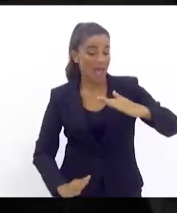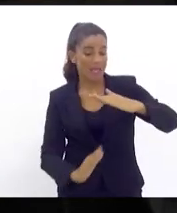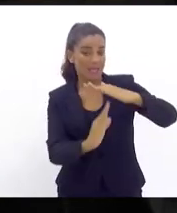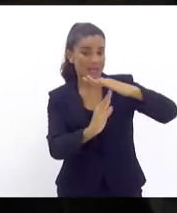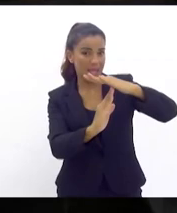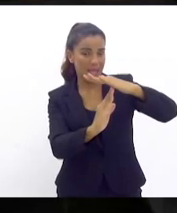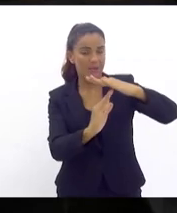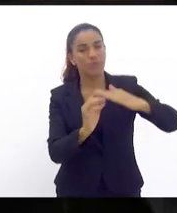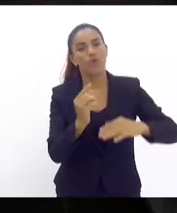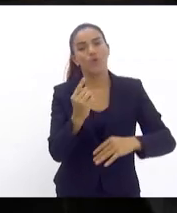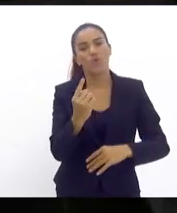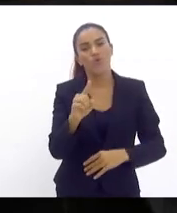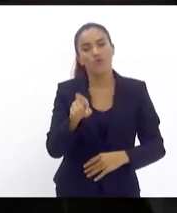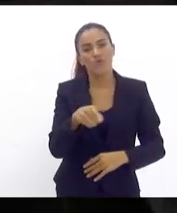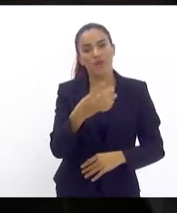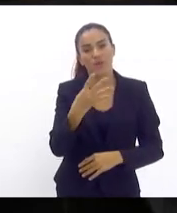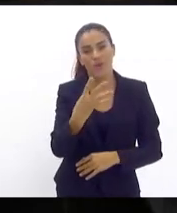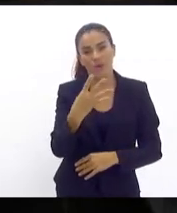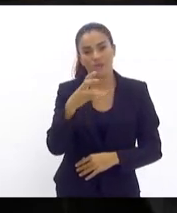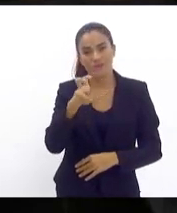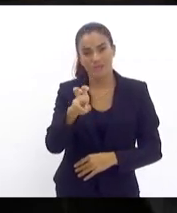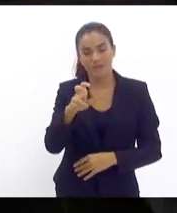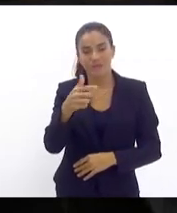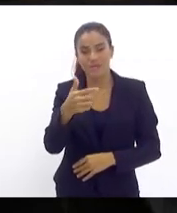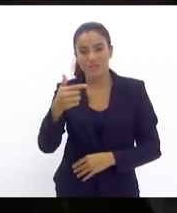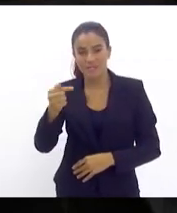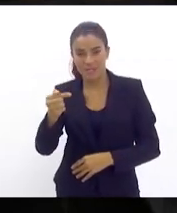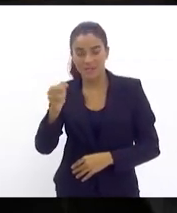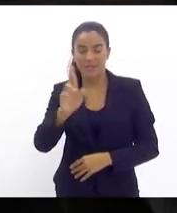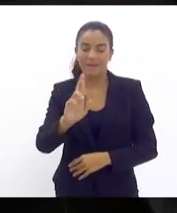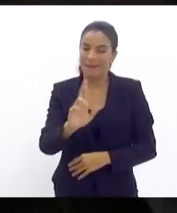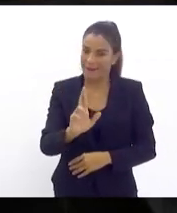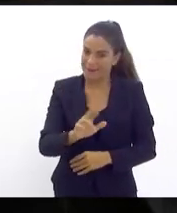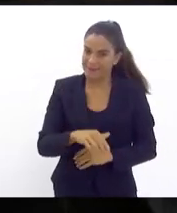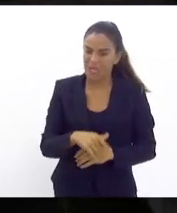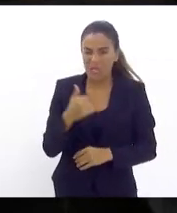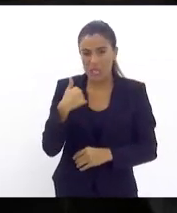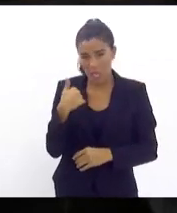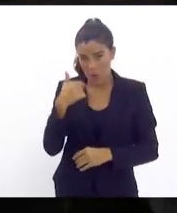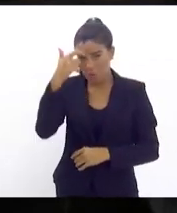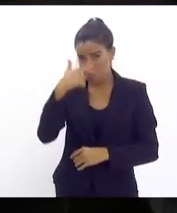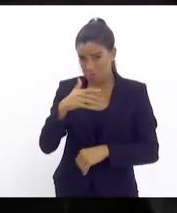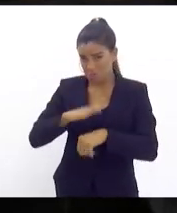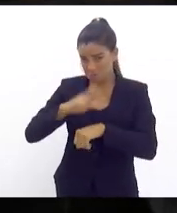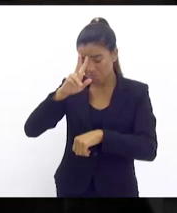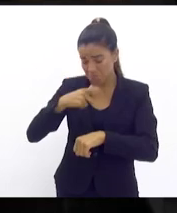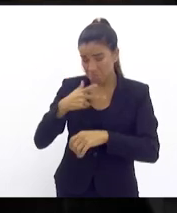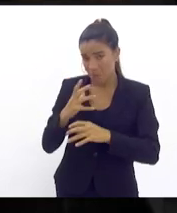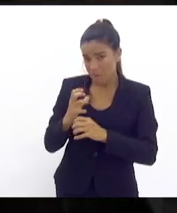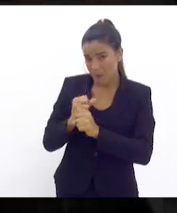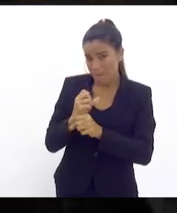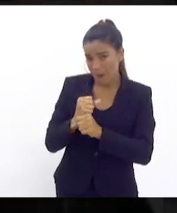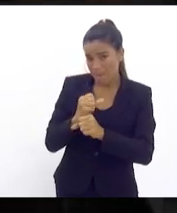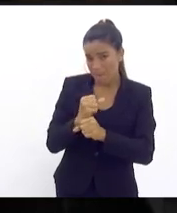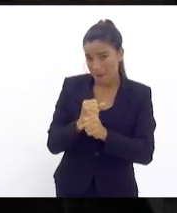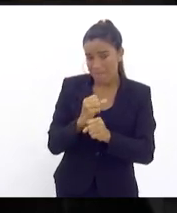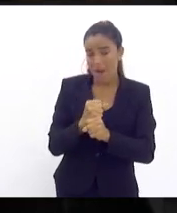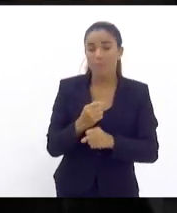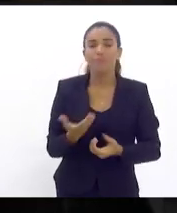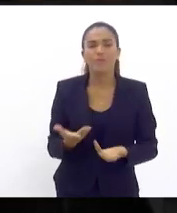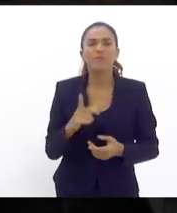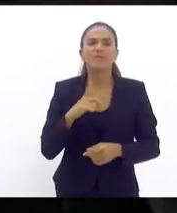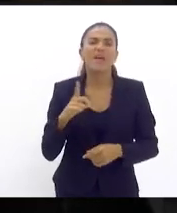,4527 reais. E aqui eu fiz umas continhas. hoje, em função da lei